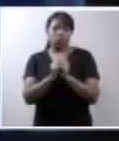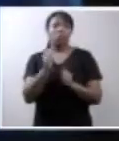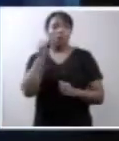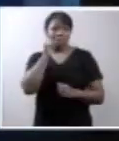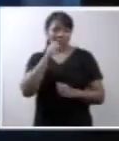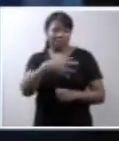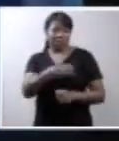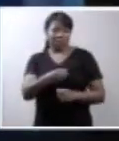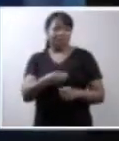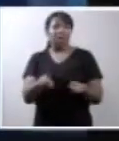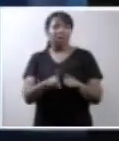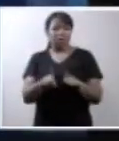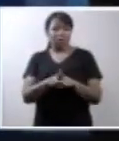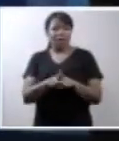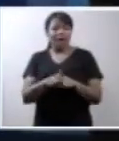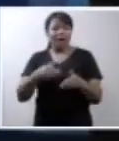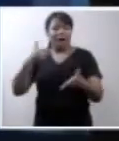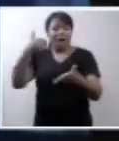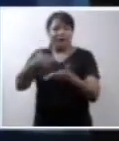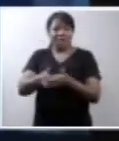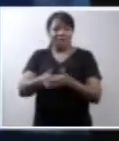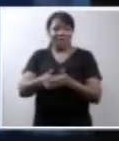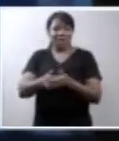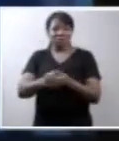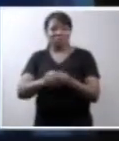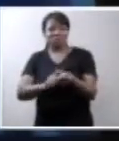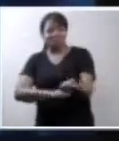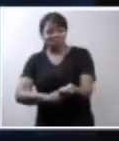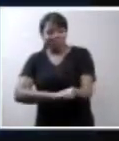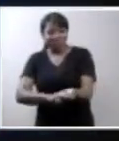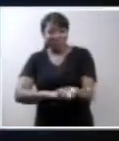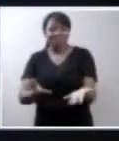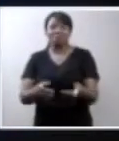sonho. Até meus aperreios,